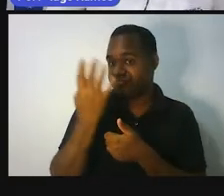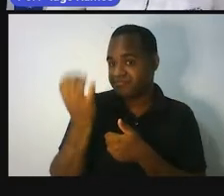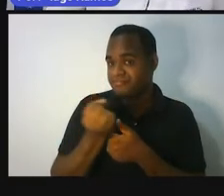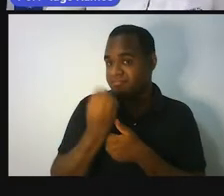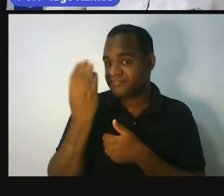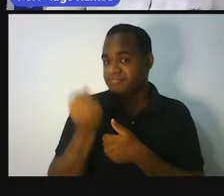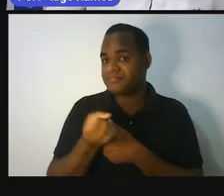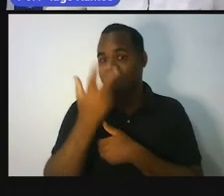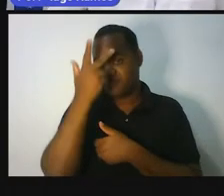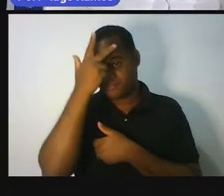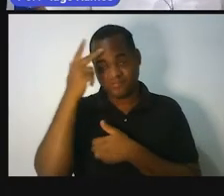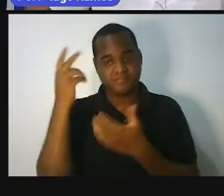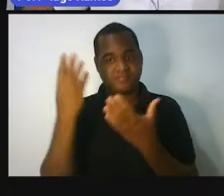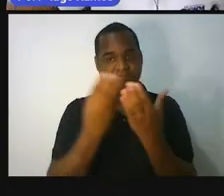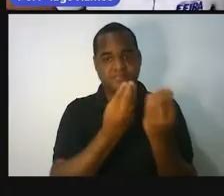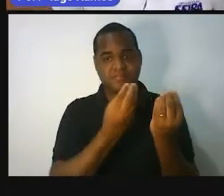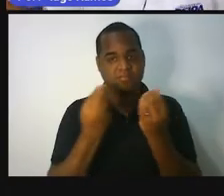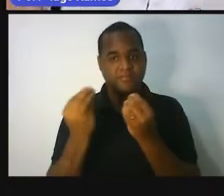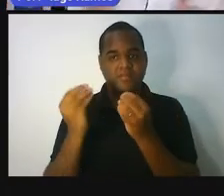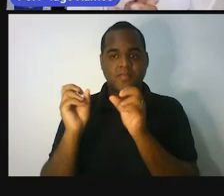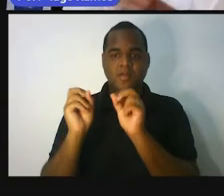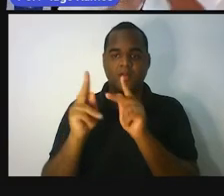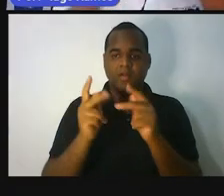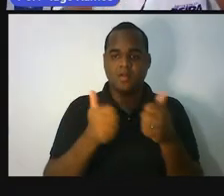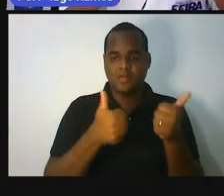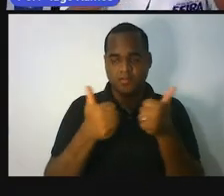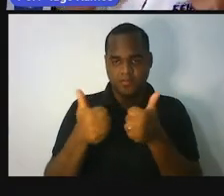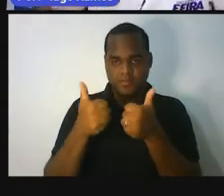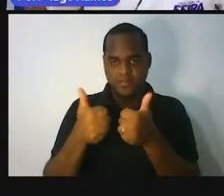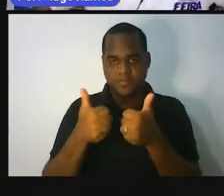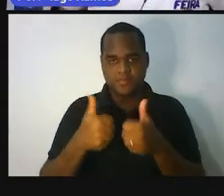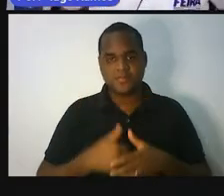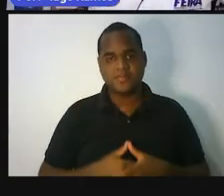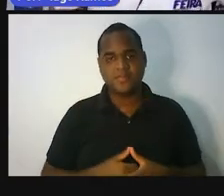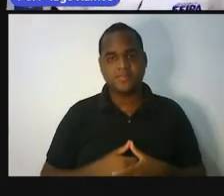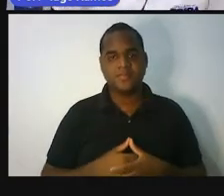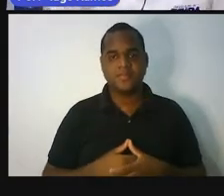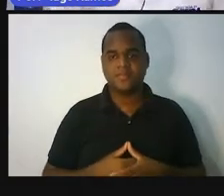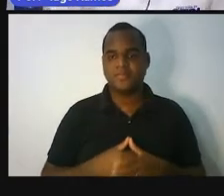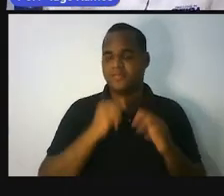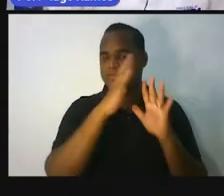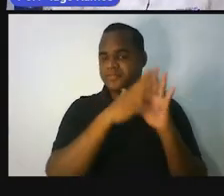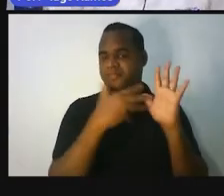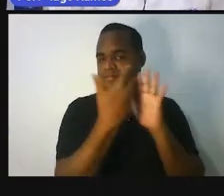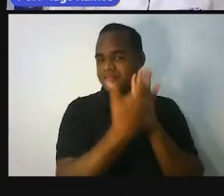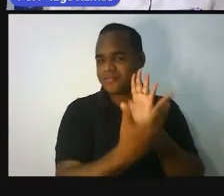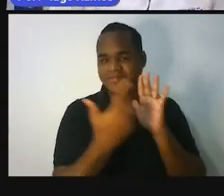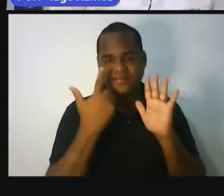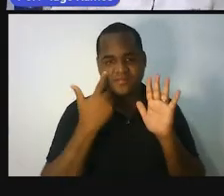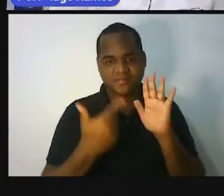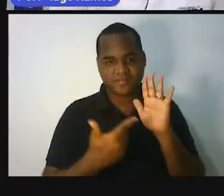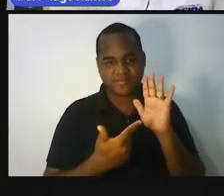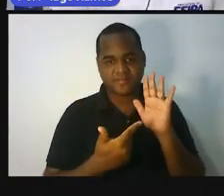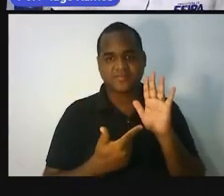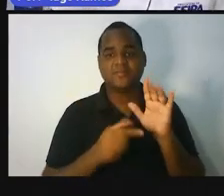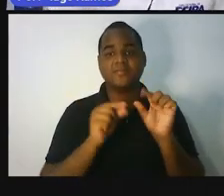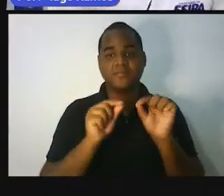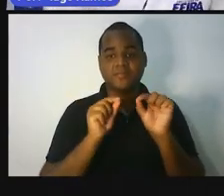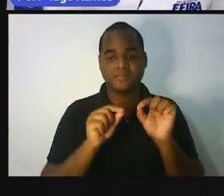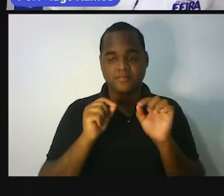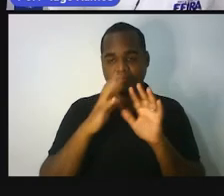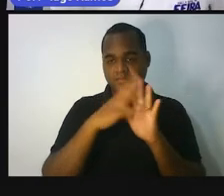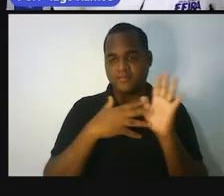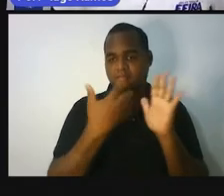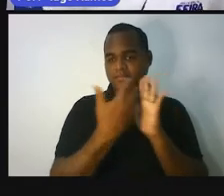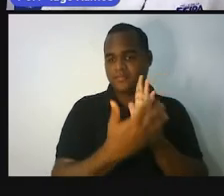bilhões, é muitas pessoas. Tá bom? Mas, vamos à nossa tabelinha que está aparecendo para você aí na tela. Olha